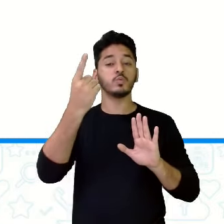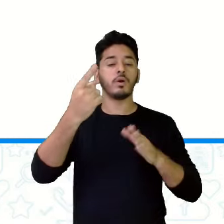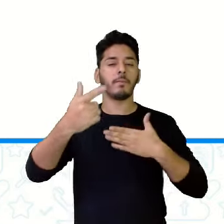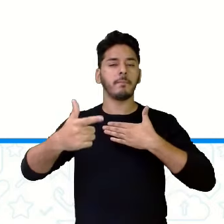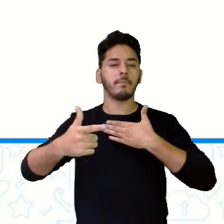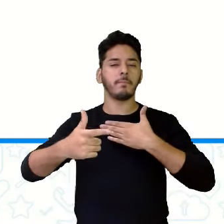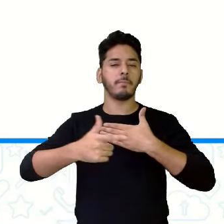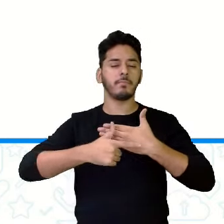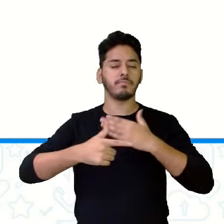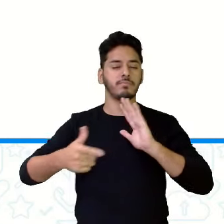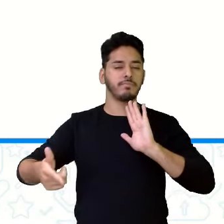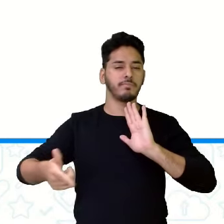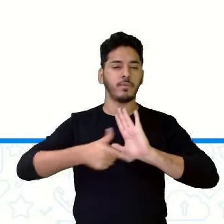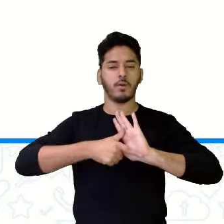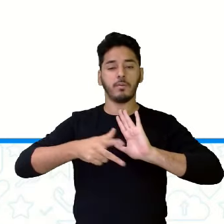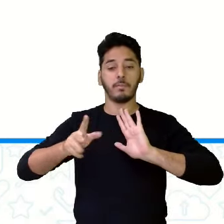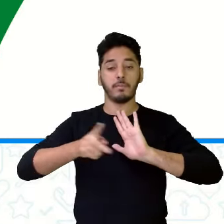E aí?